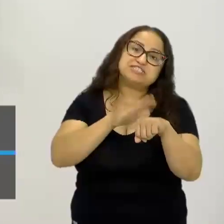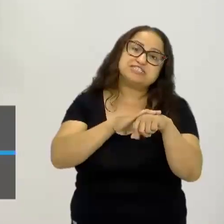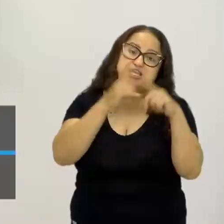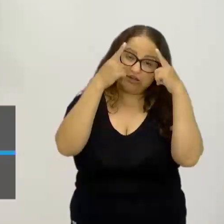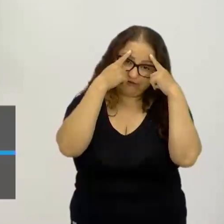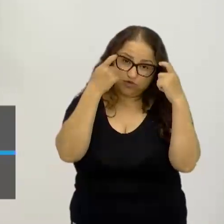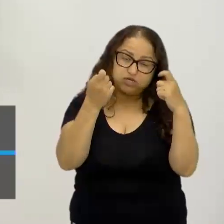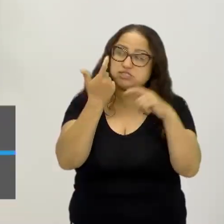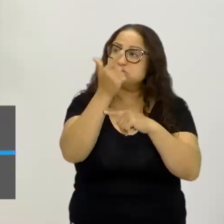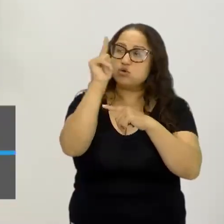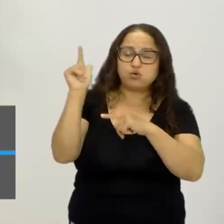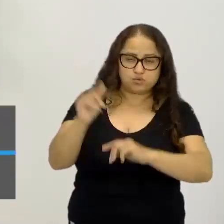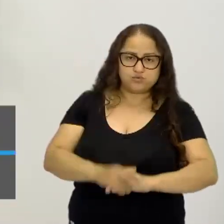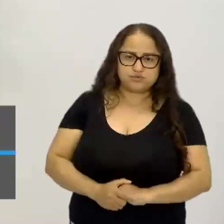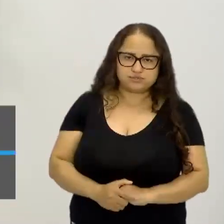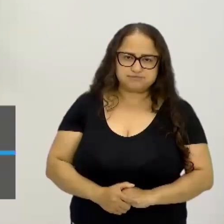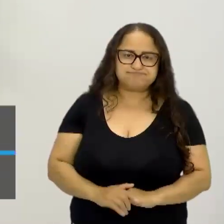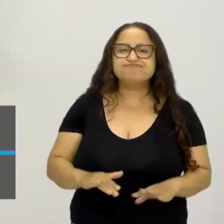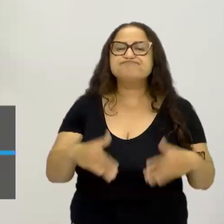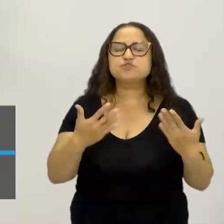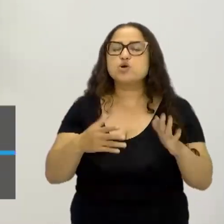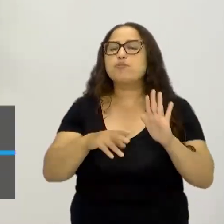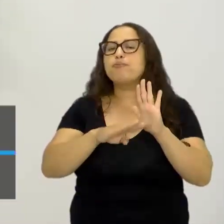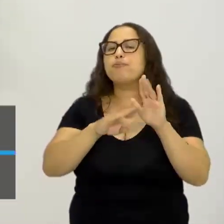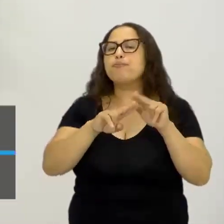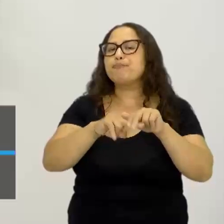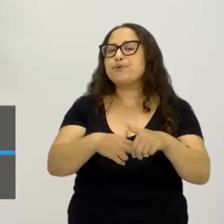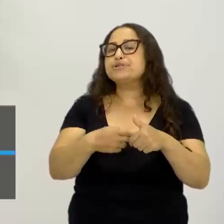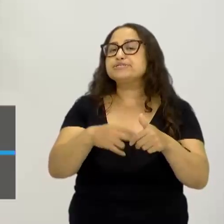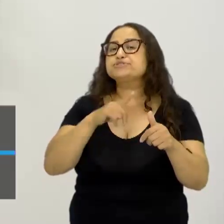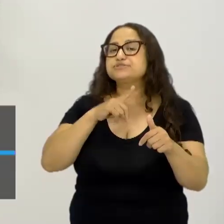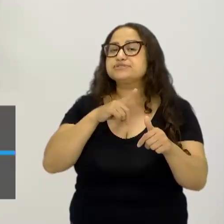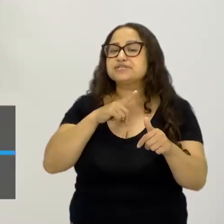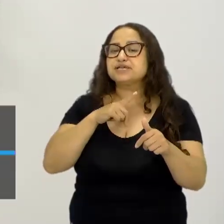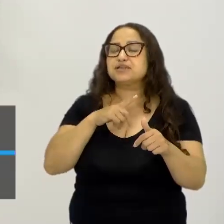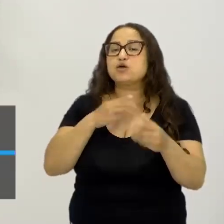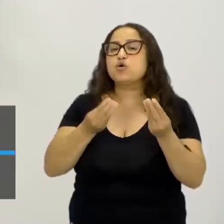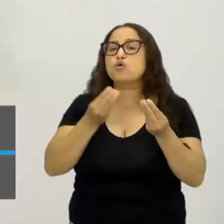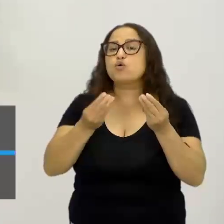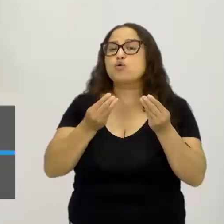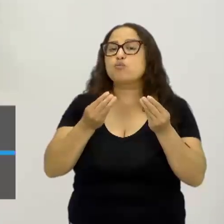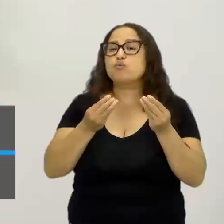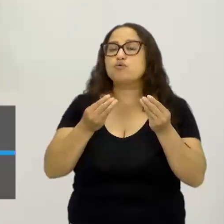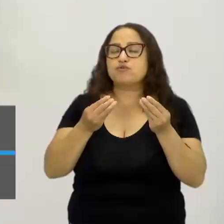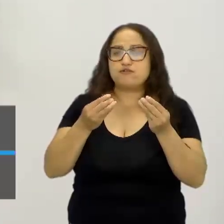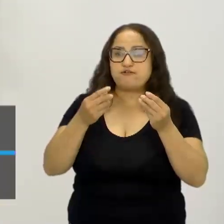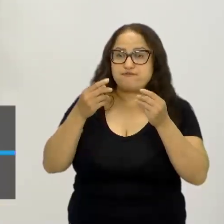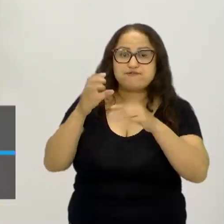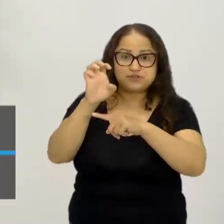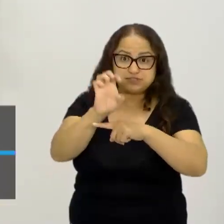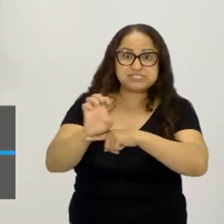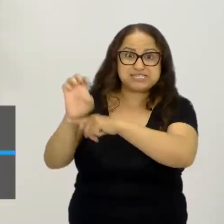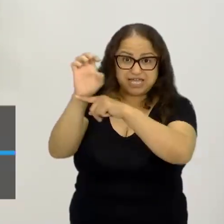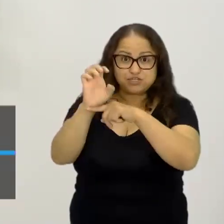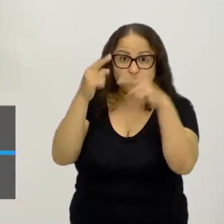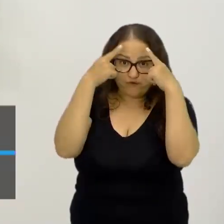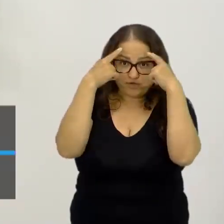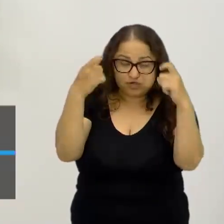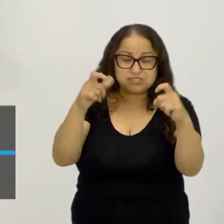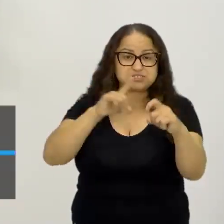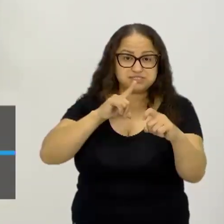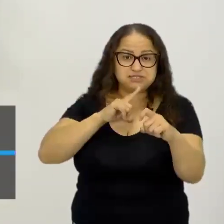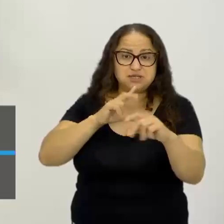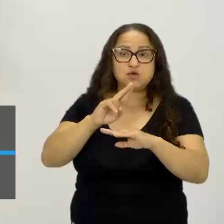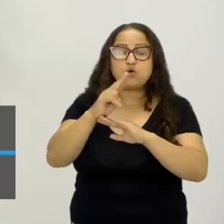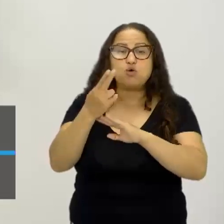o Estado, ele teria essa atribuição de ser violento e, assim, intimidar as pessoas para elas não serem violentas. Então, seria uma